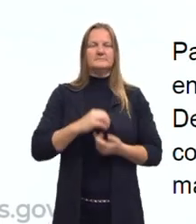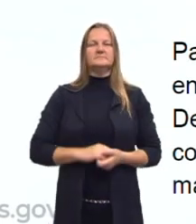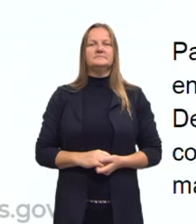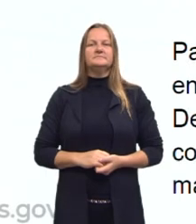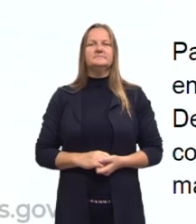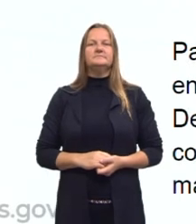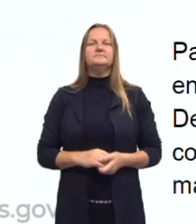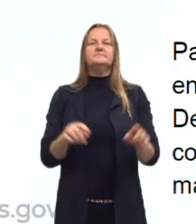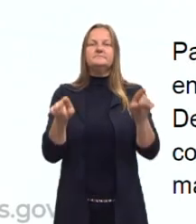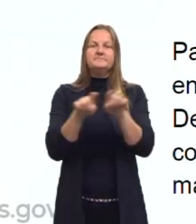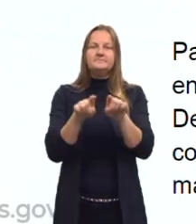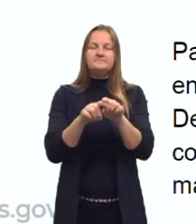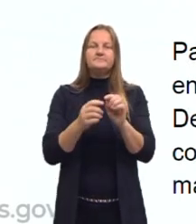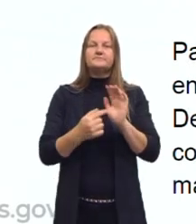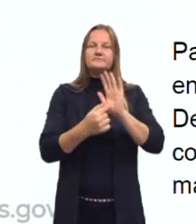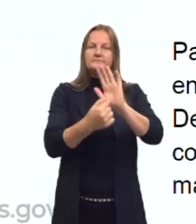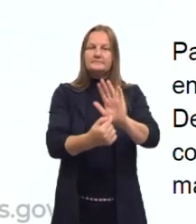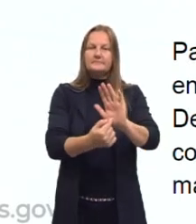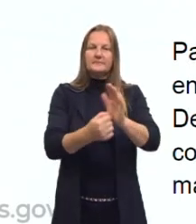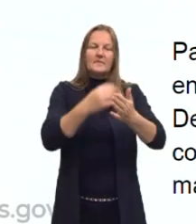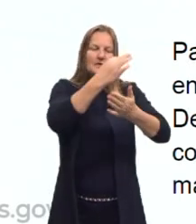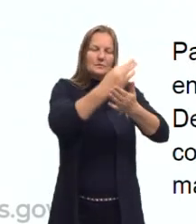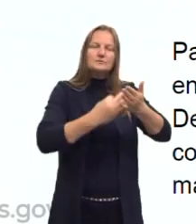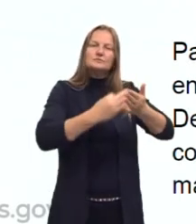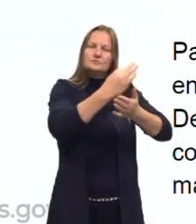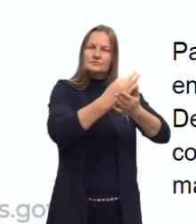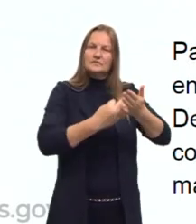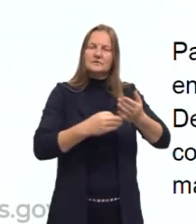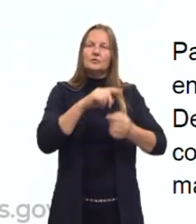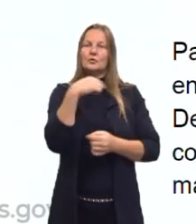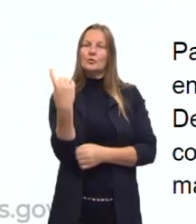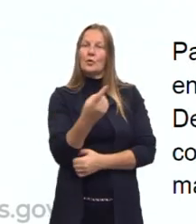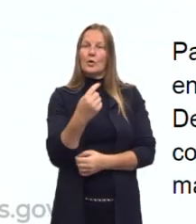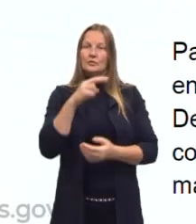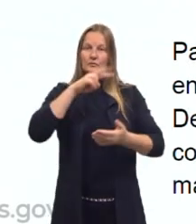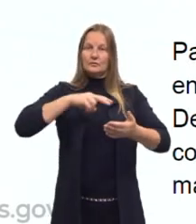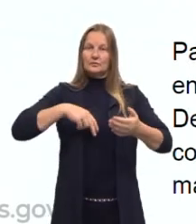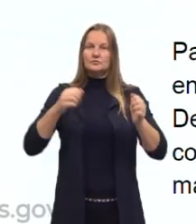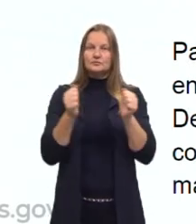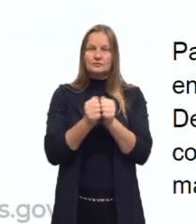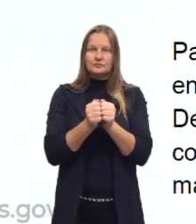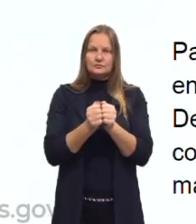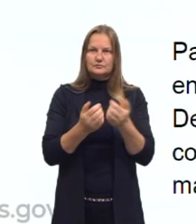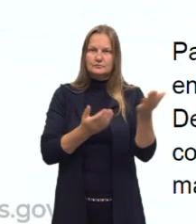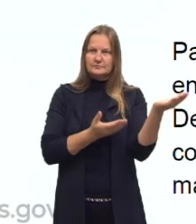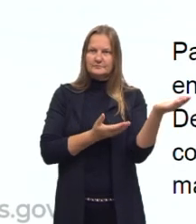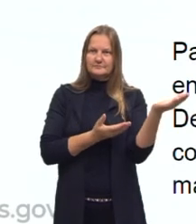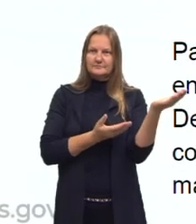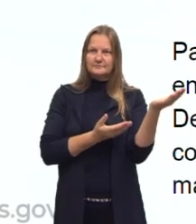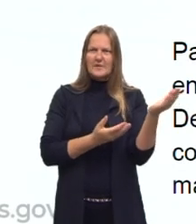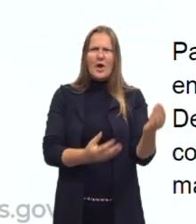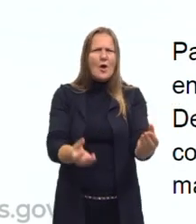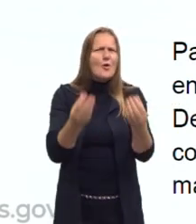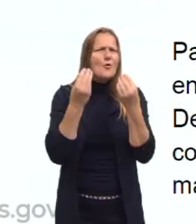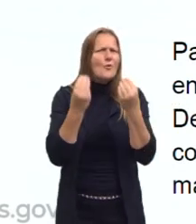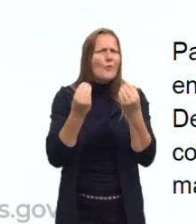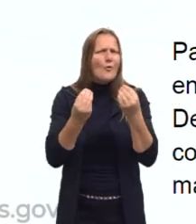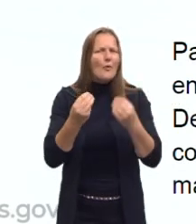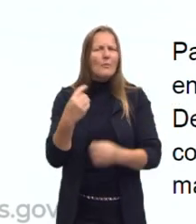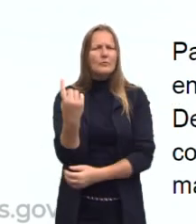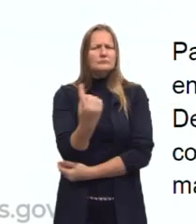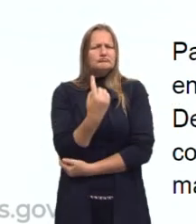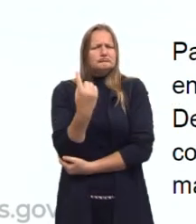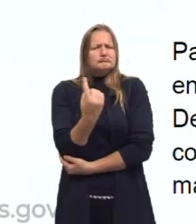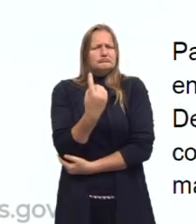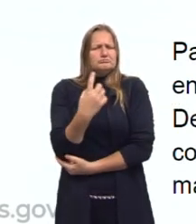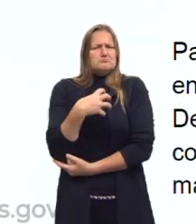Então, ele traz aqui um texto que a gente vai ler para chegar na nossa questão. Como a solidão